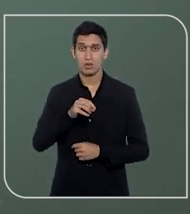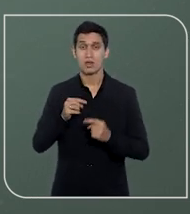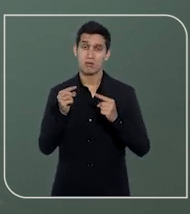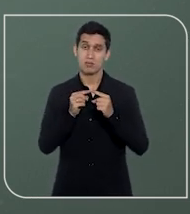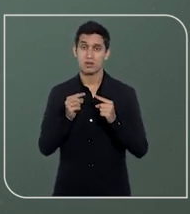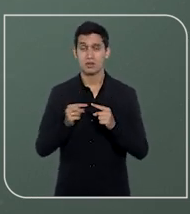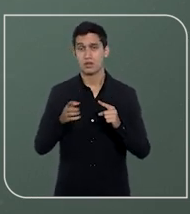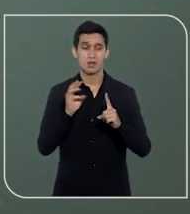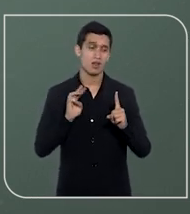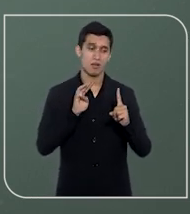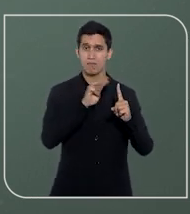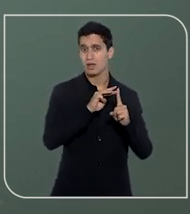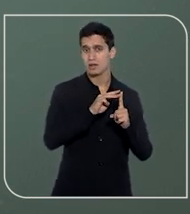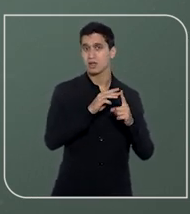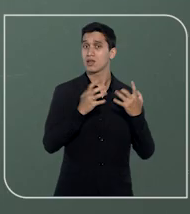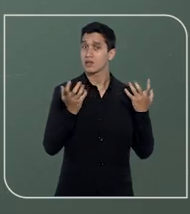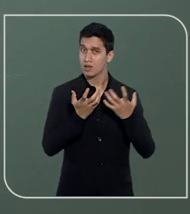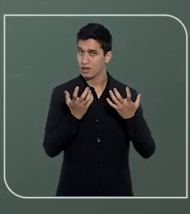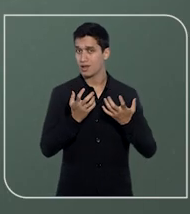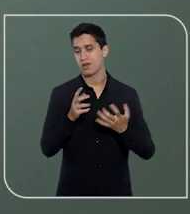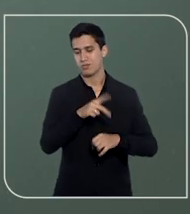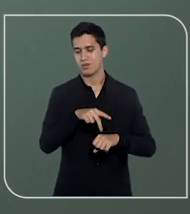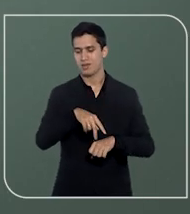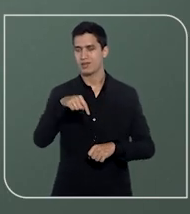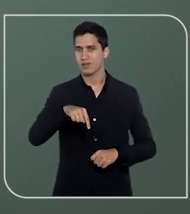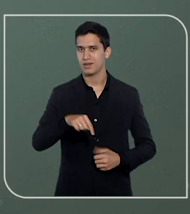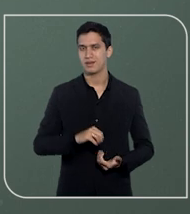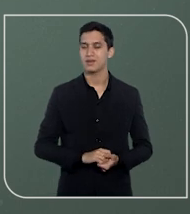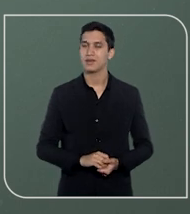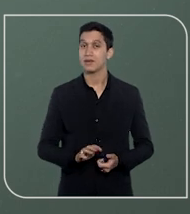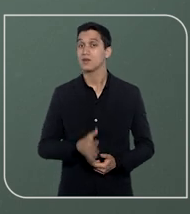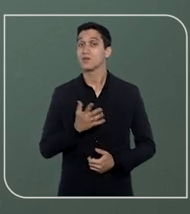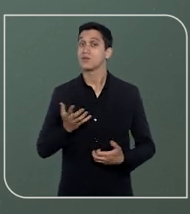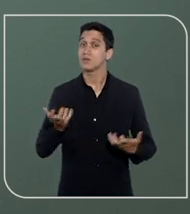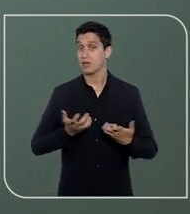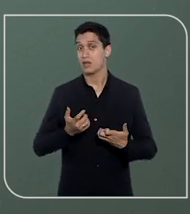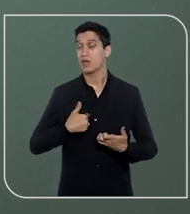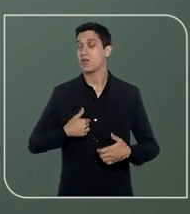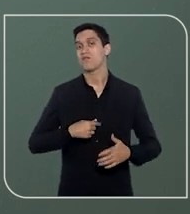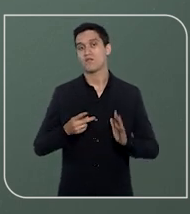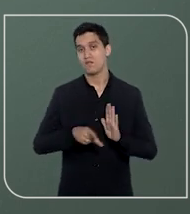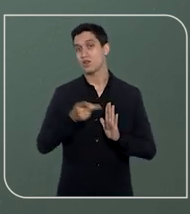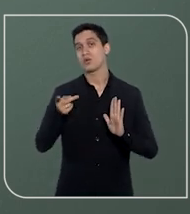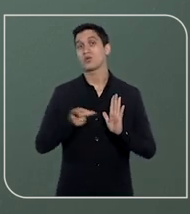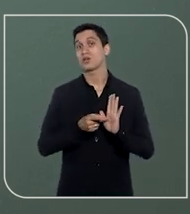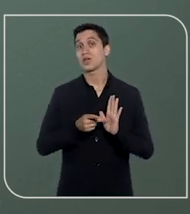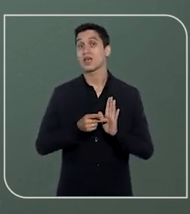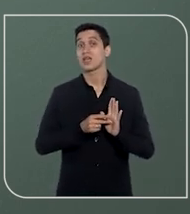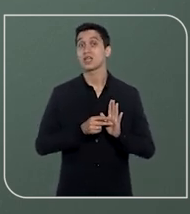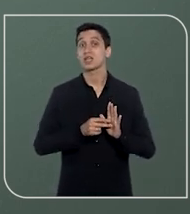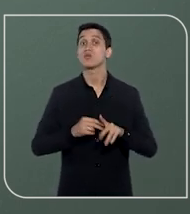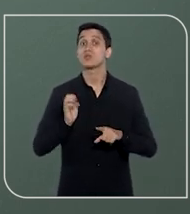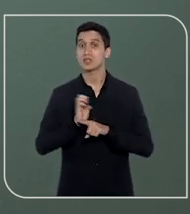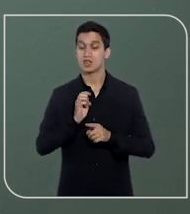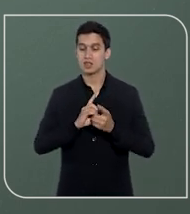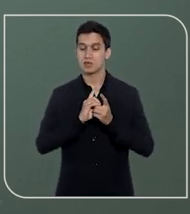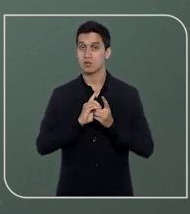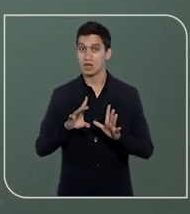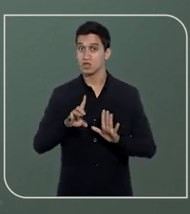a esses objetivos fundamentais. Portanto, aqui, eu diria, o Estado Democrático de Direito se